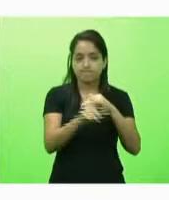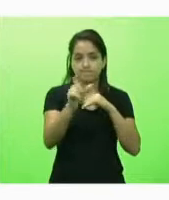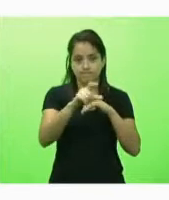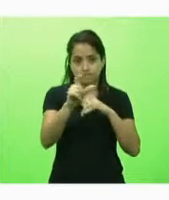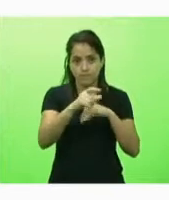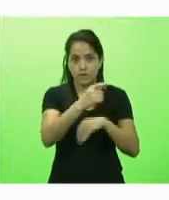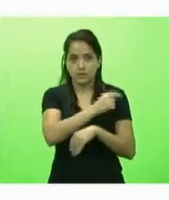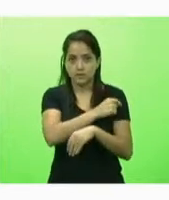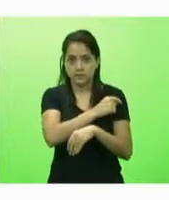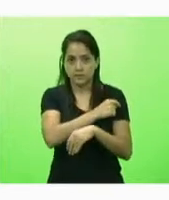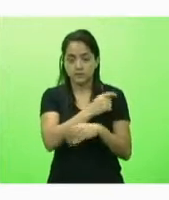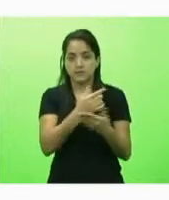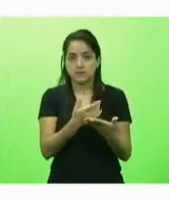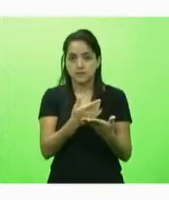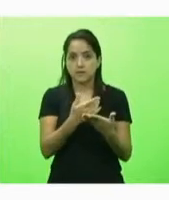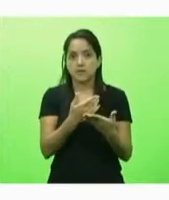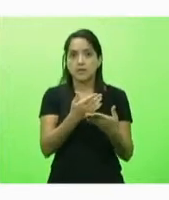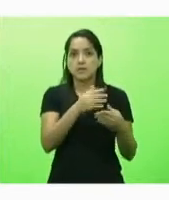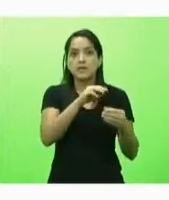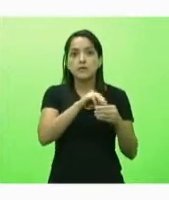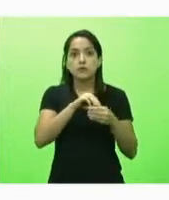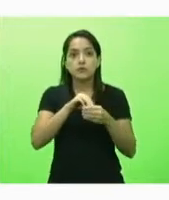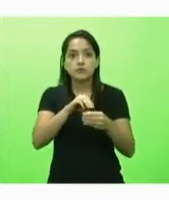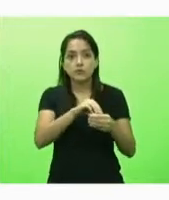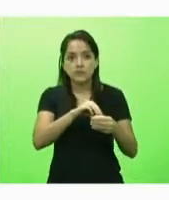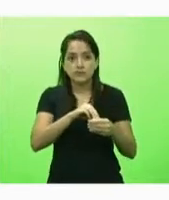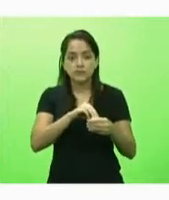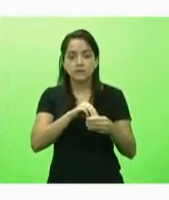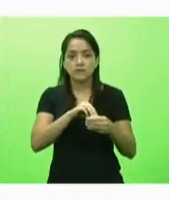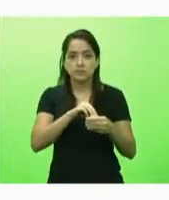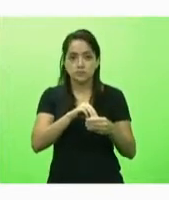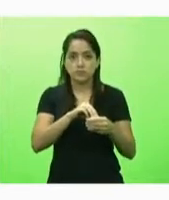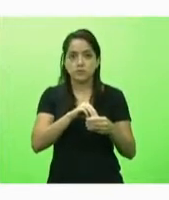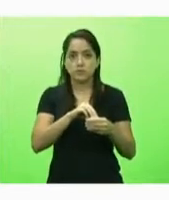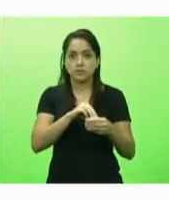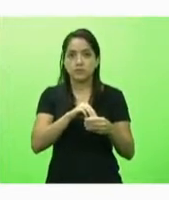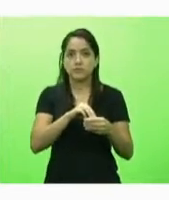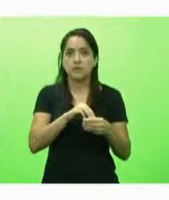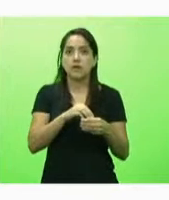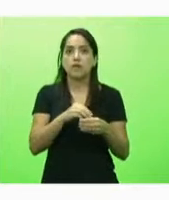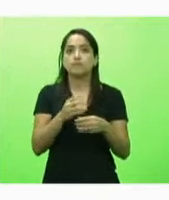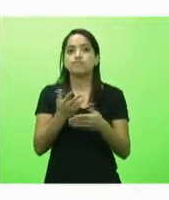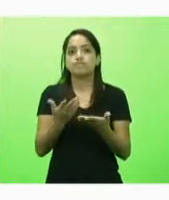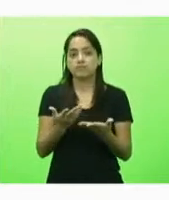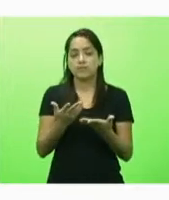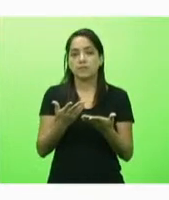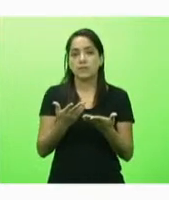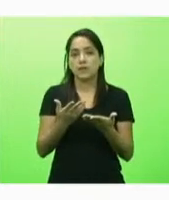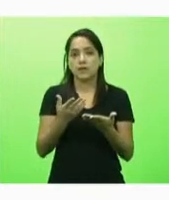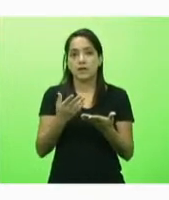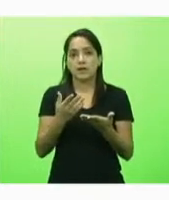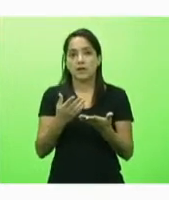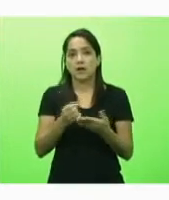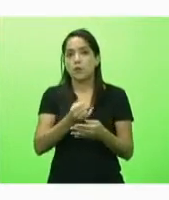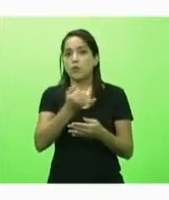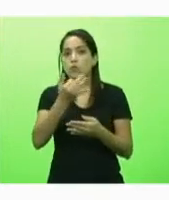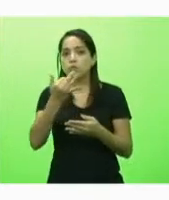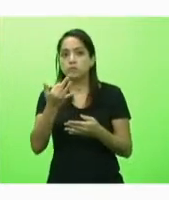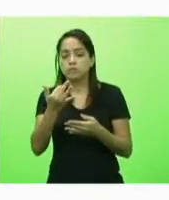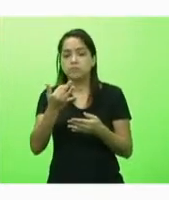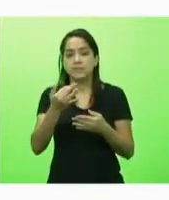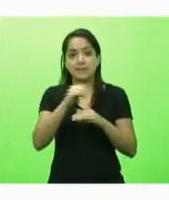municípios buscam a sua o seu quinhão o seu quantitativo de vacinas lembrando que quem